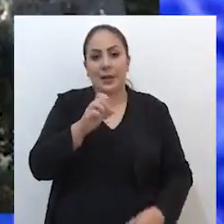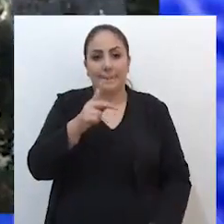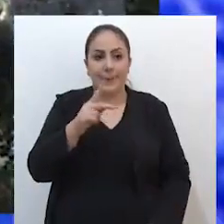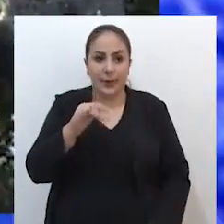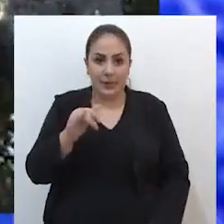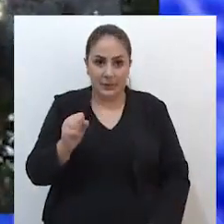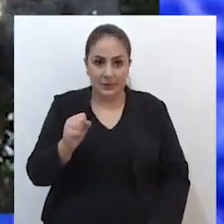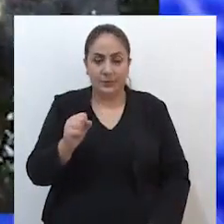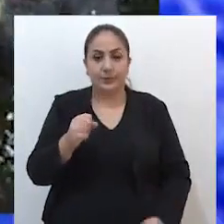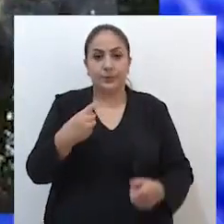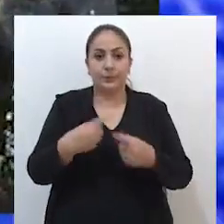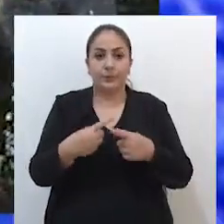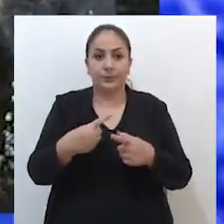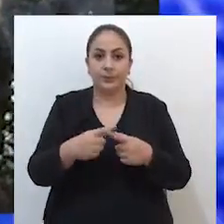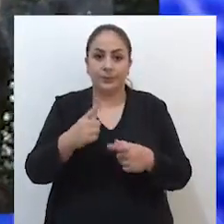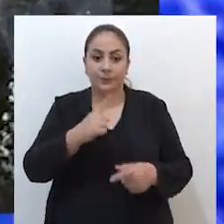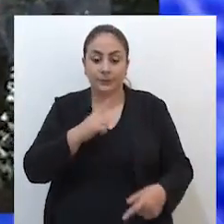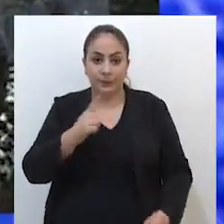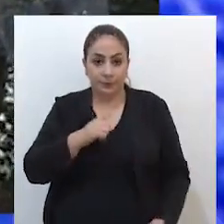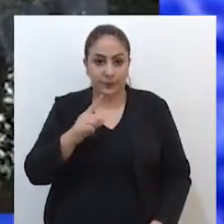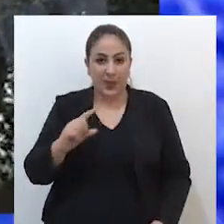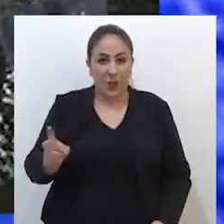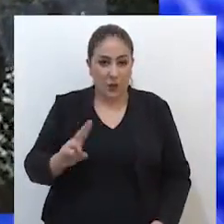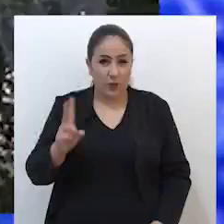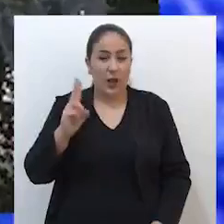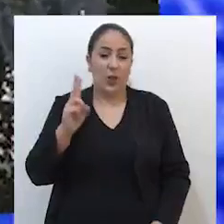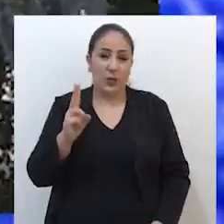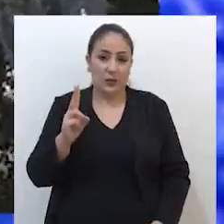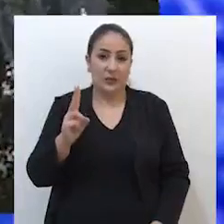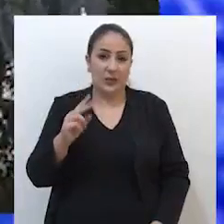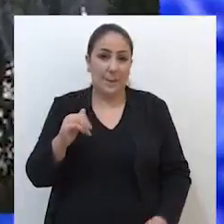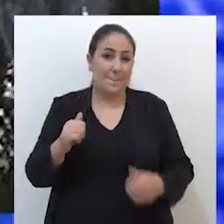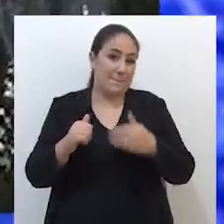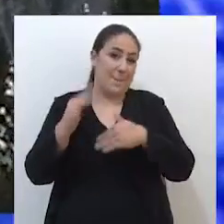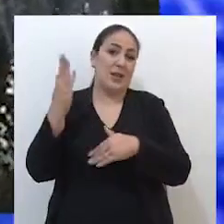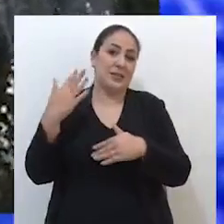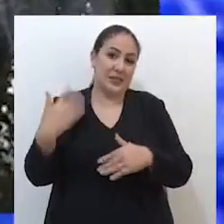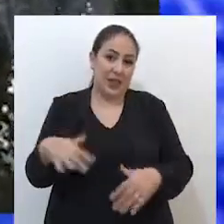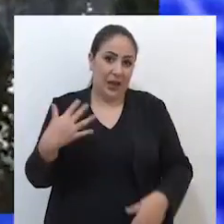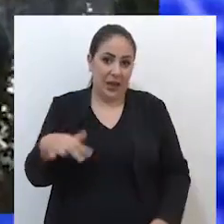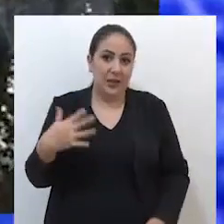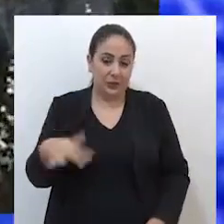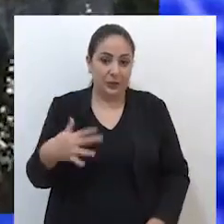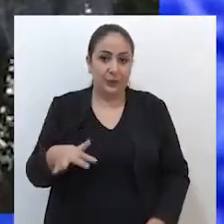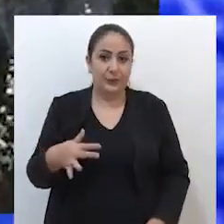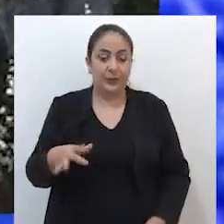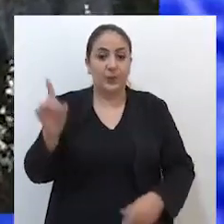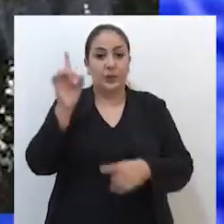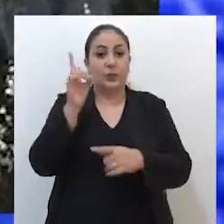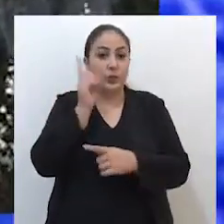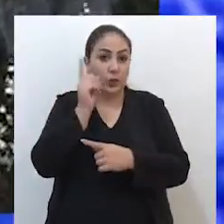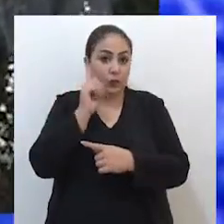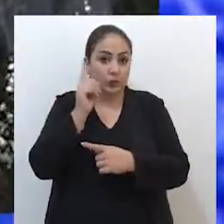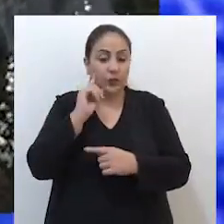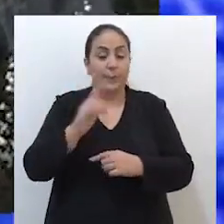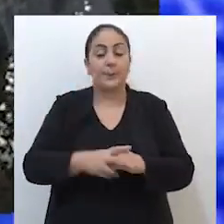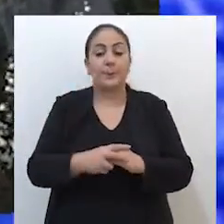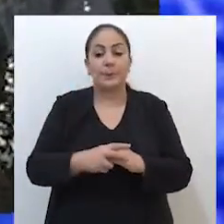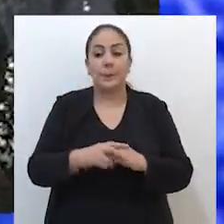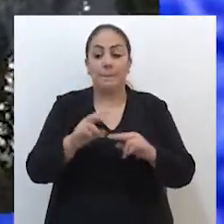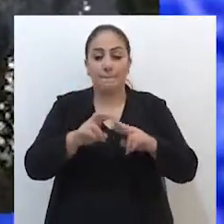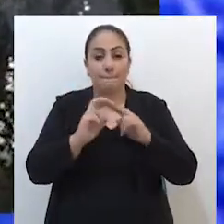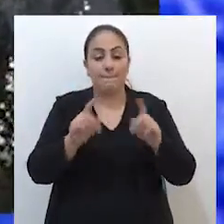EPIs, por eles estarem com um valor um pouco maior do que no dia a dia